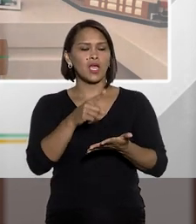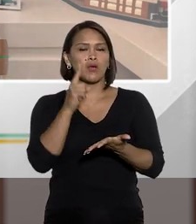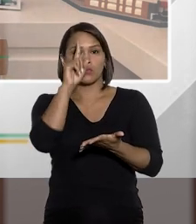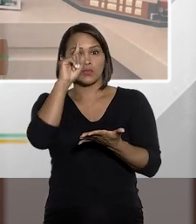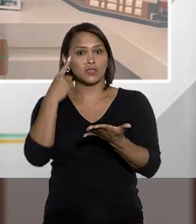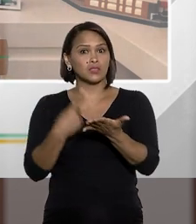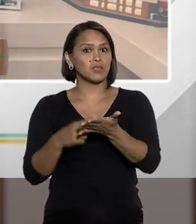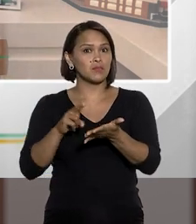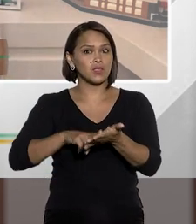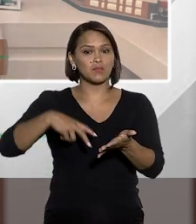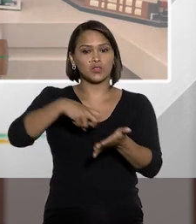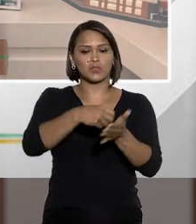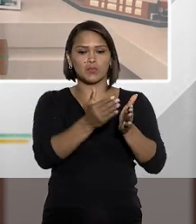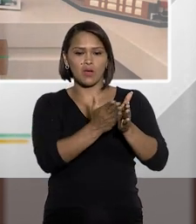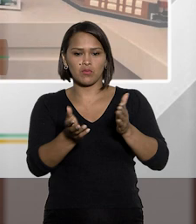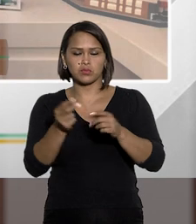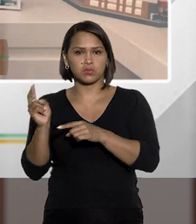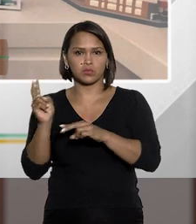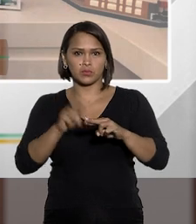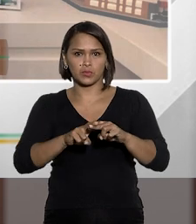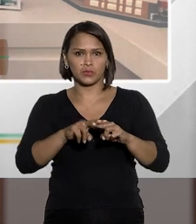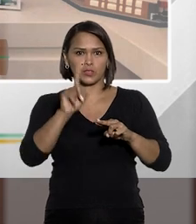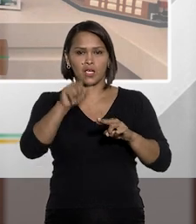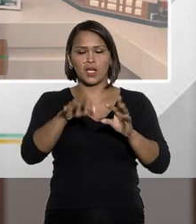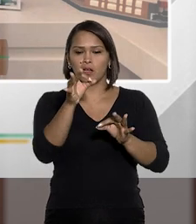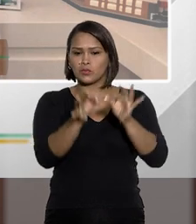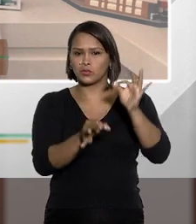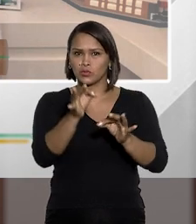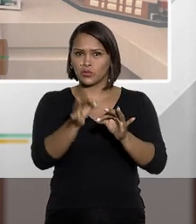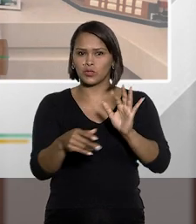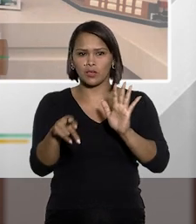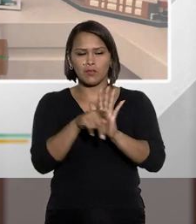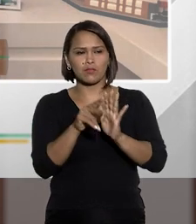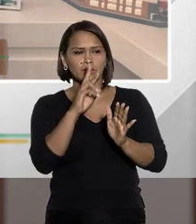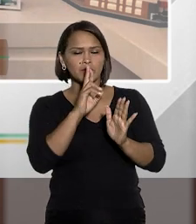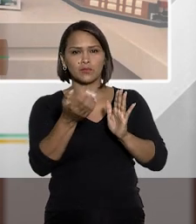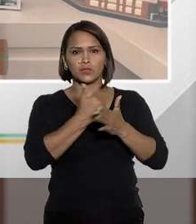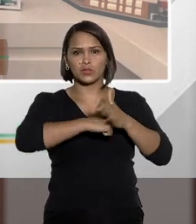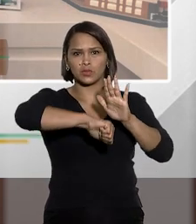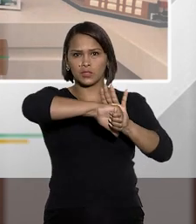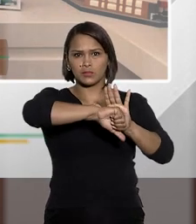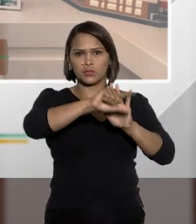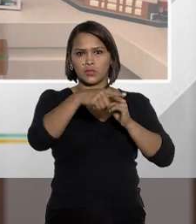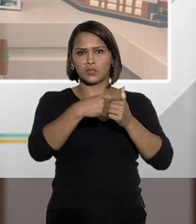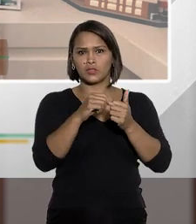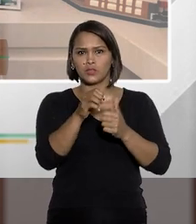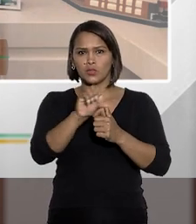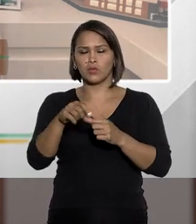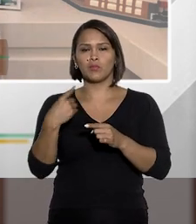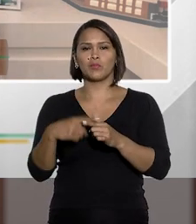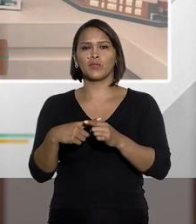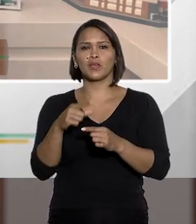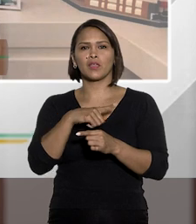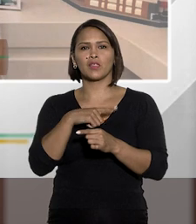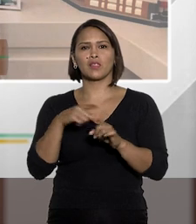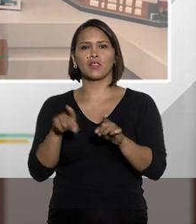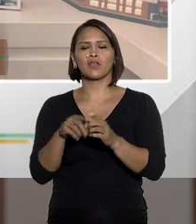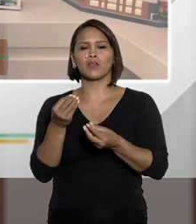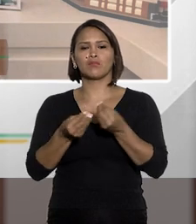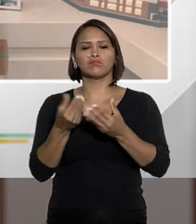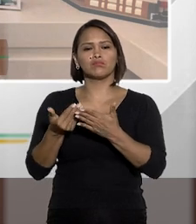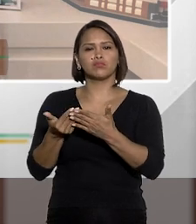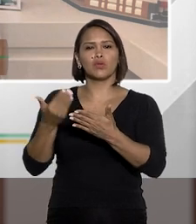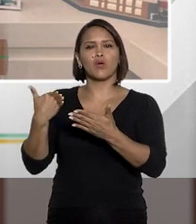determinei uma execução provisória no júri que eu vou responder pelo crime do artigo 9, porque isso conta,